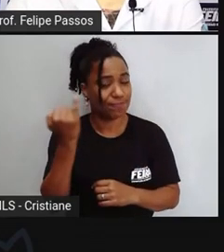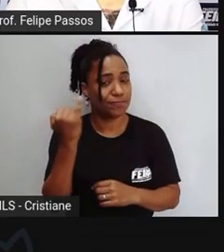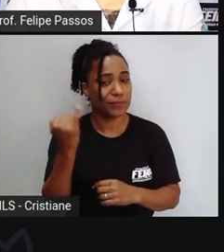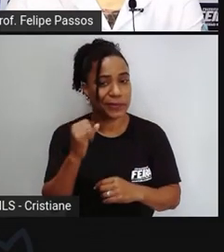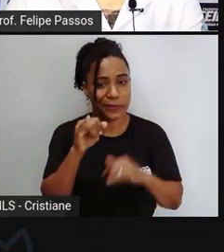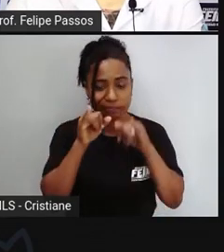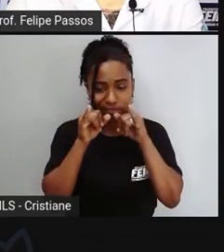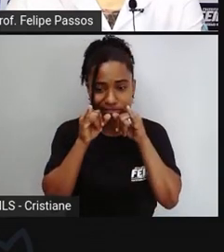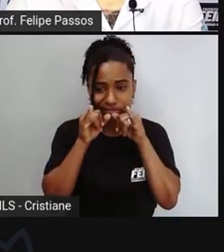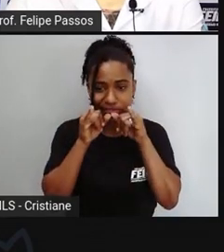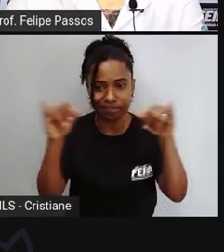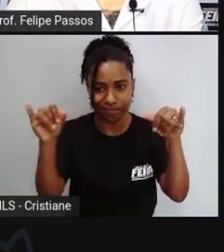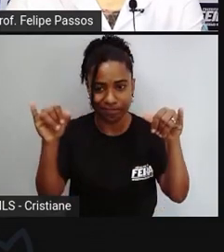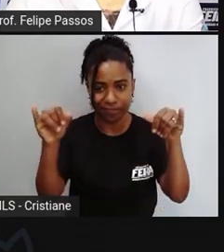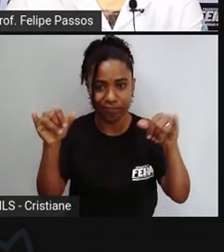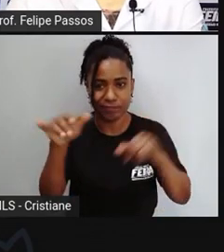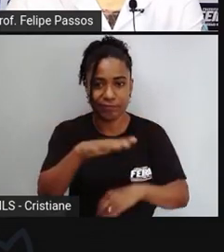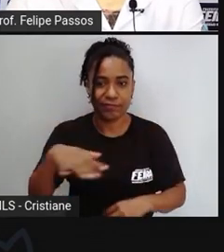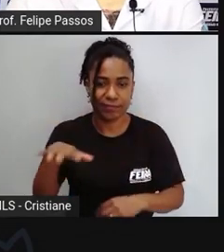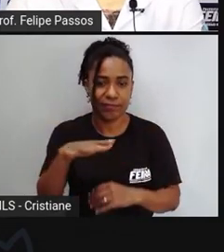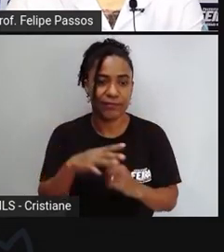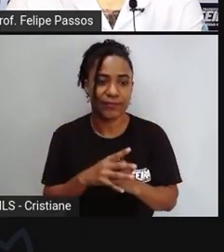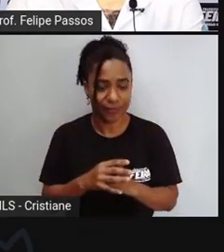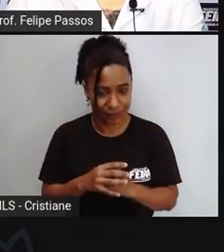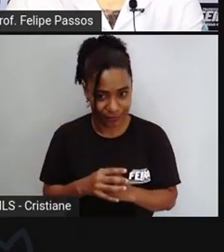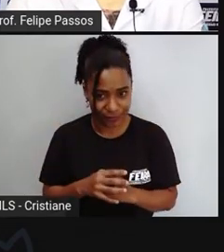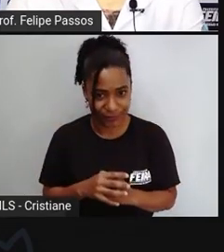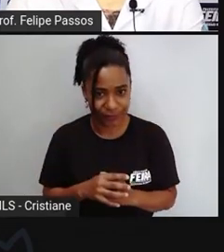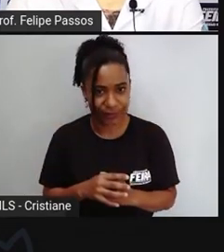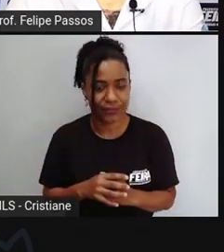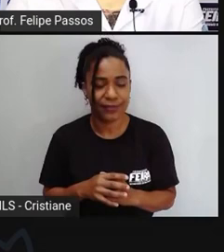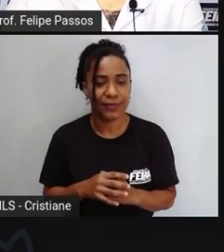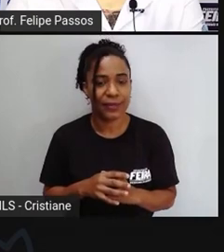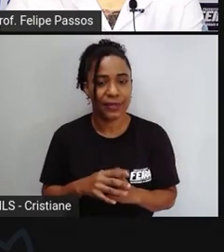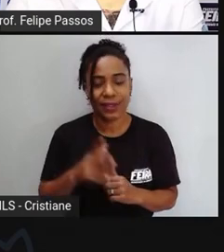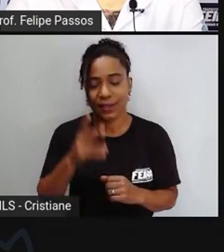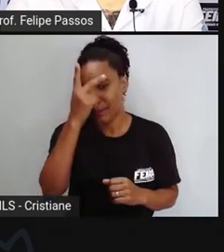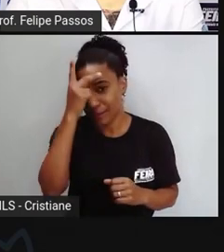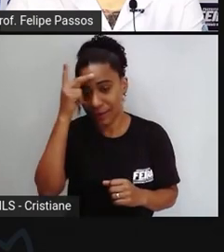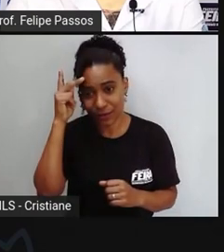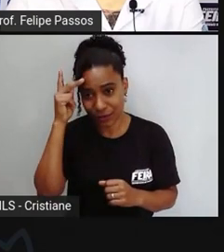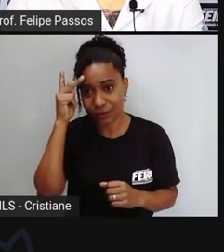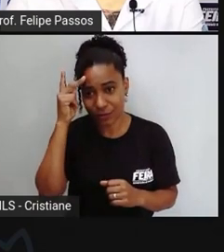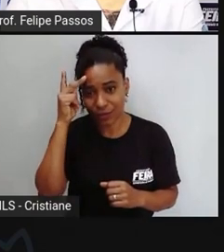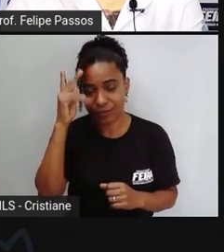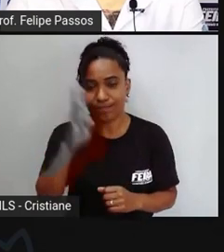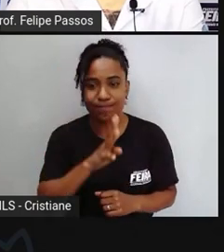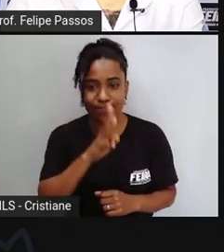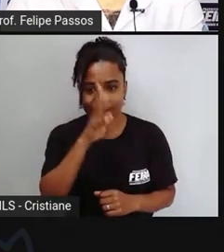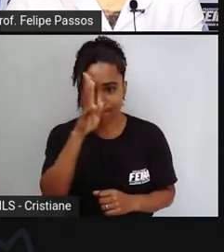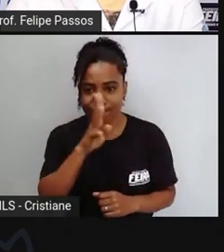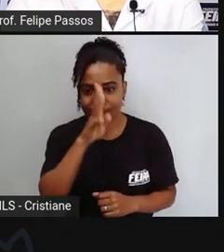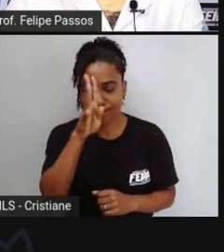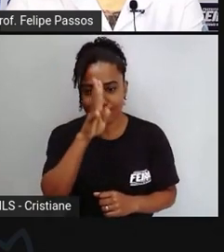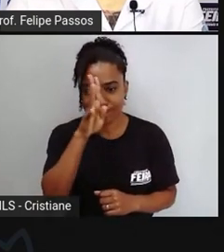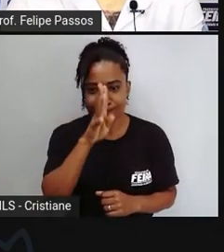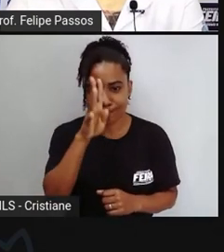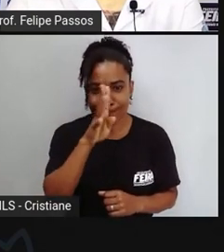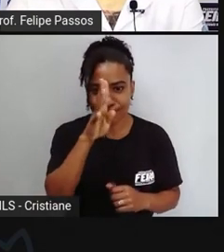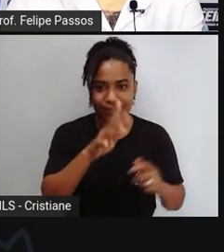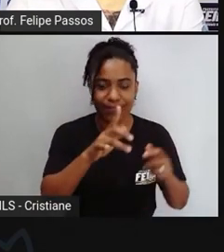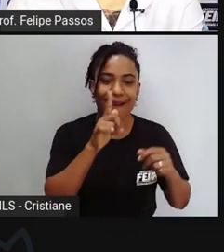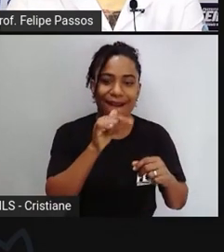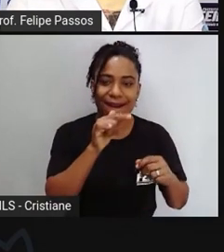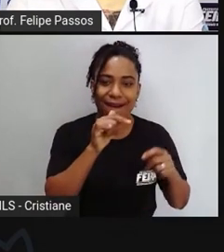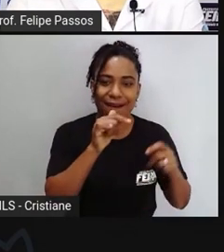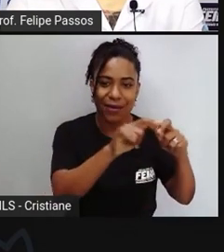a pessoa que invade a área de lagoa ela